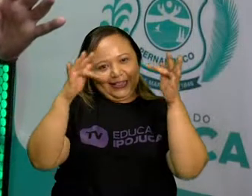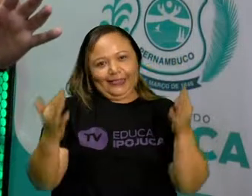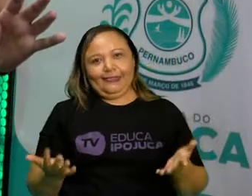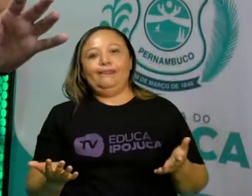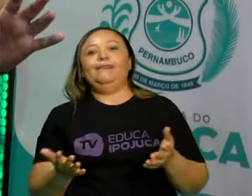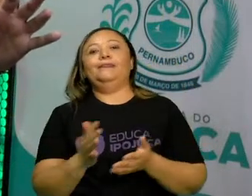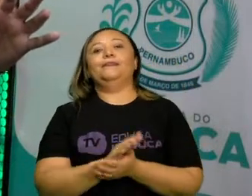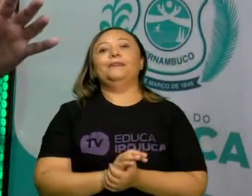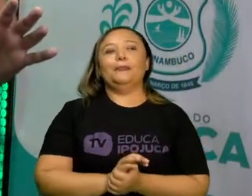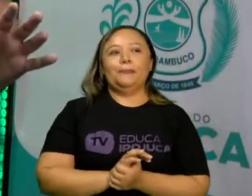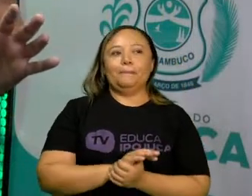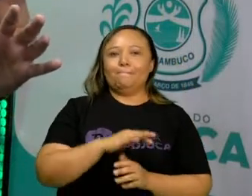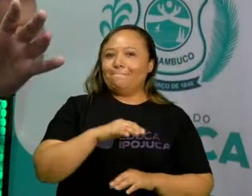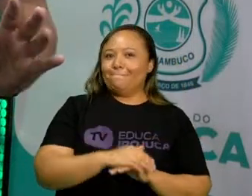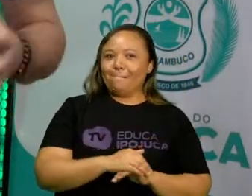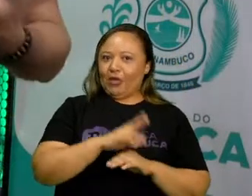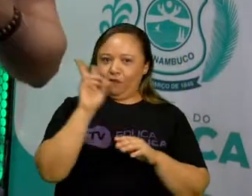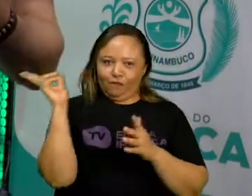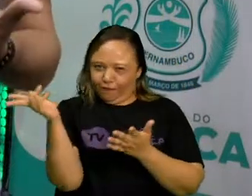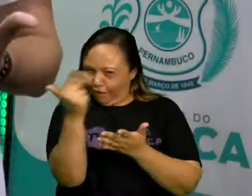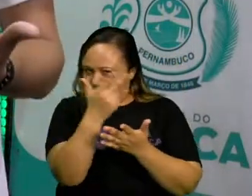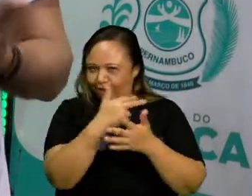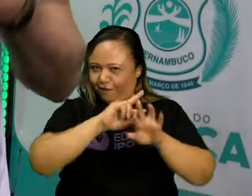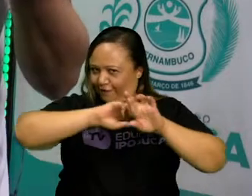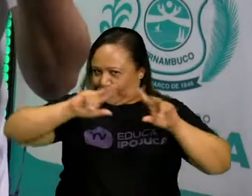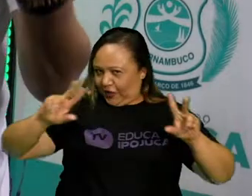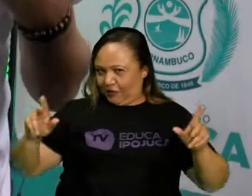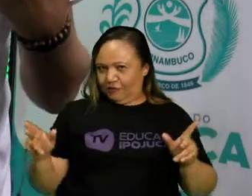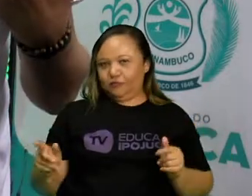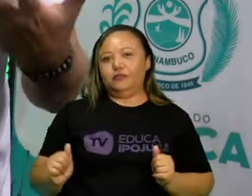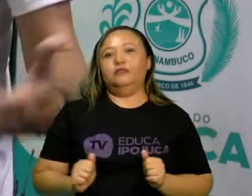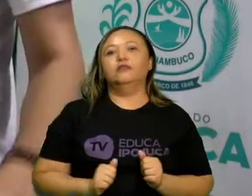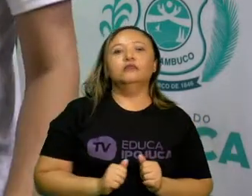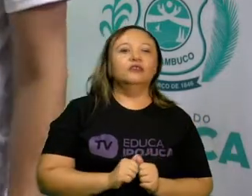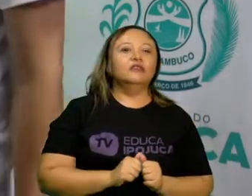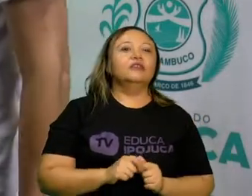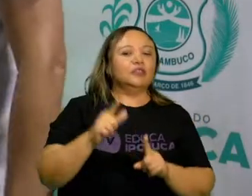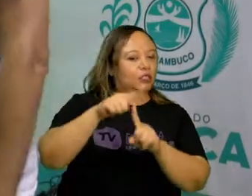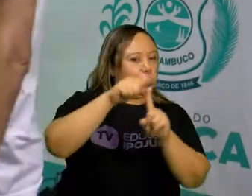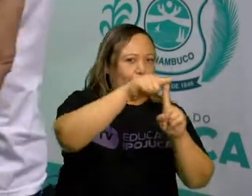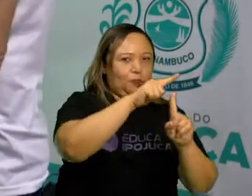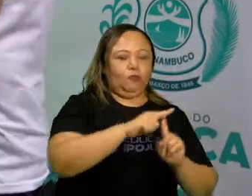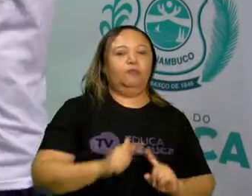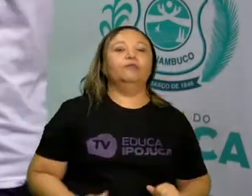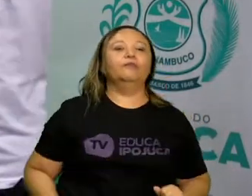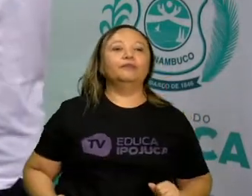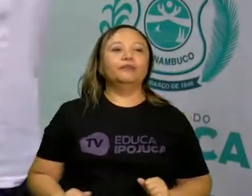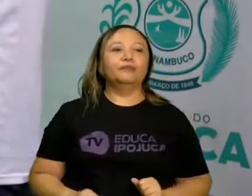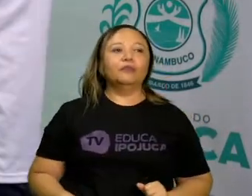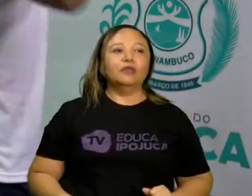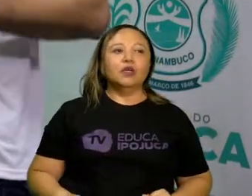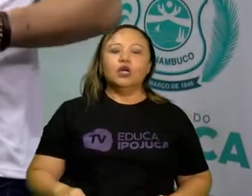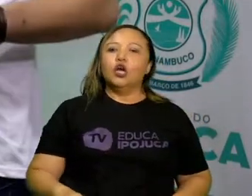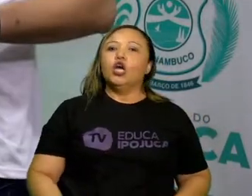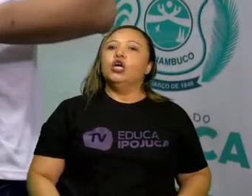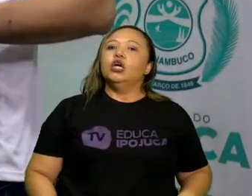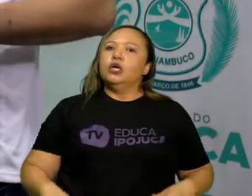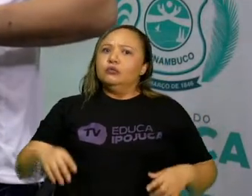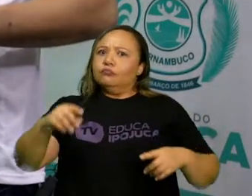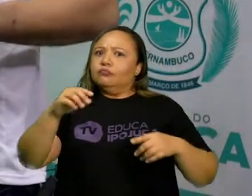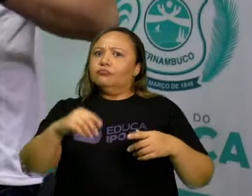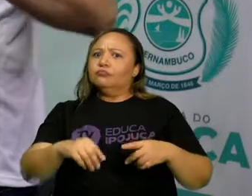naturalista, tanto faz. Beleza? São diferentes? Muito. Vamos nessa? Mas o que é estilo?